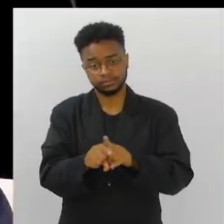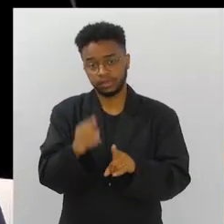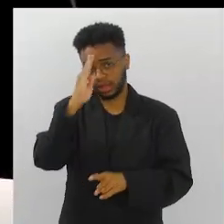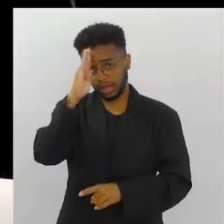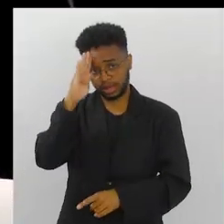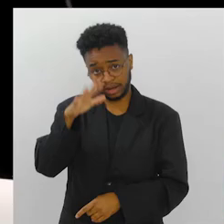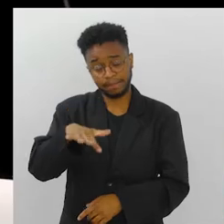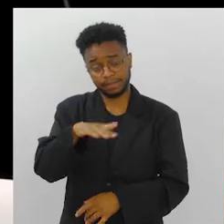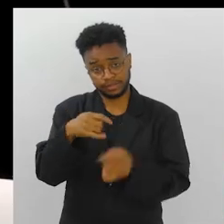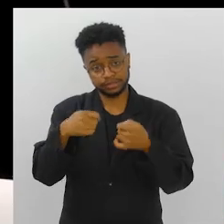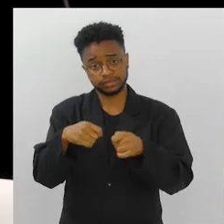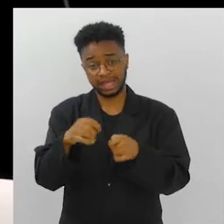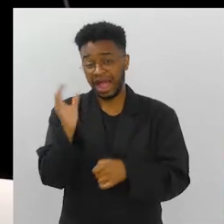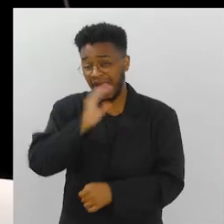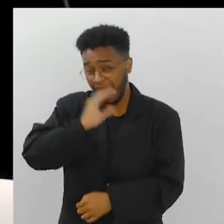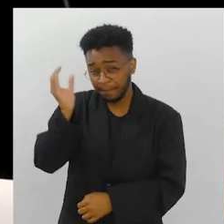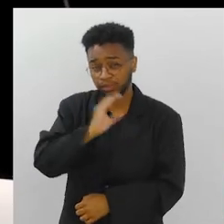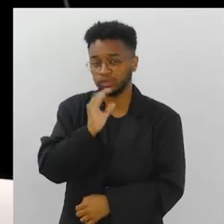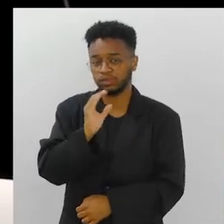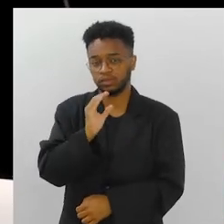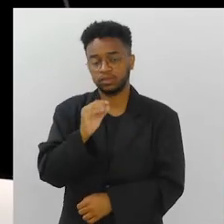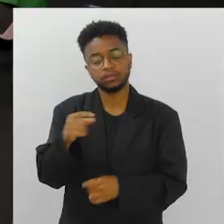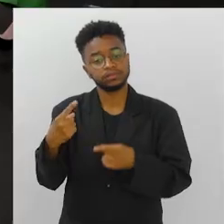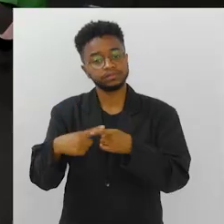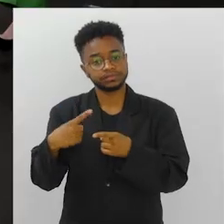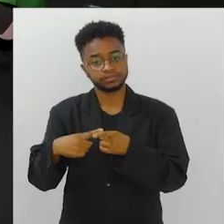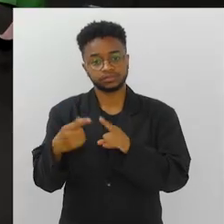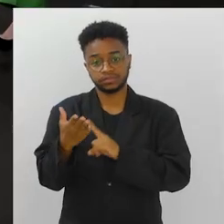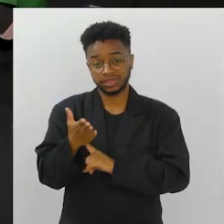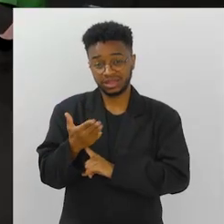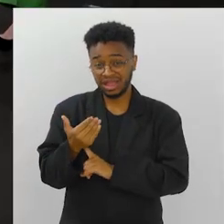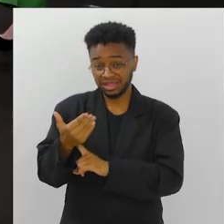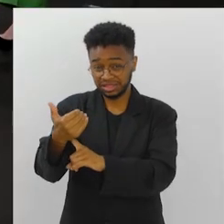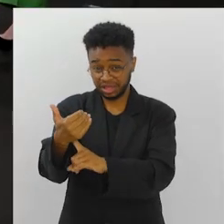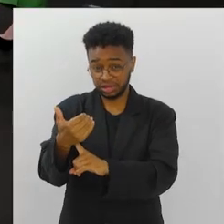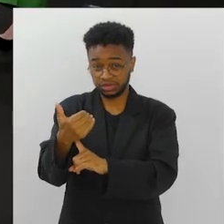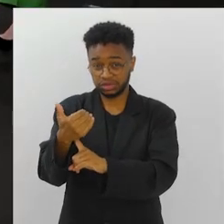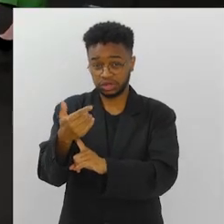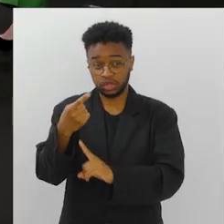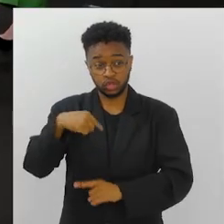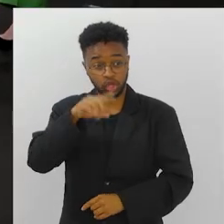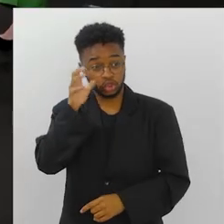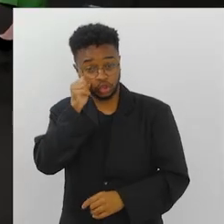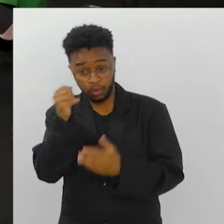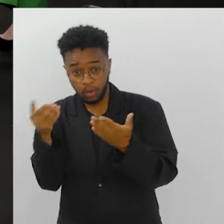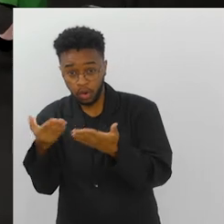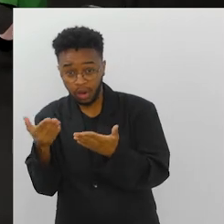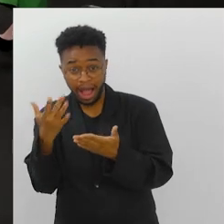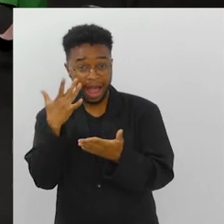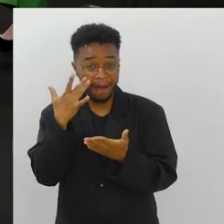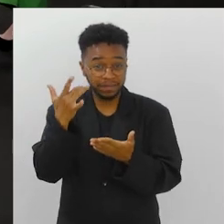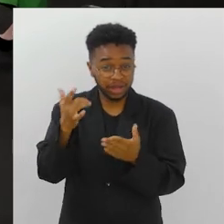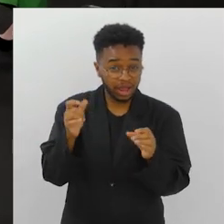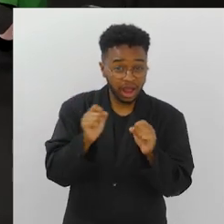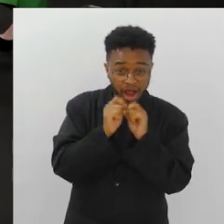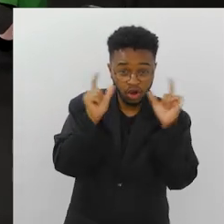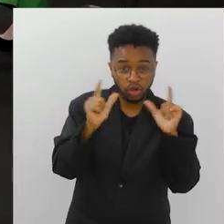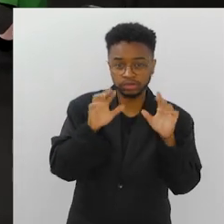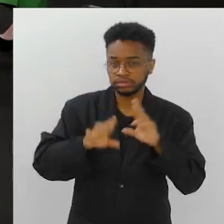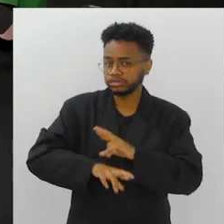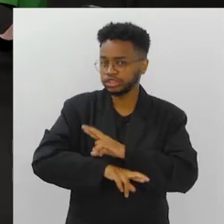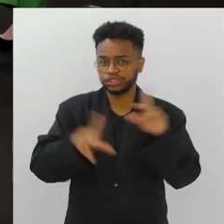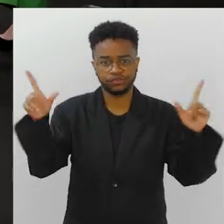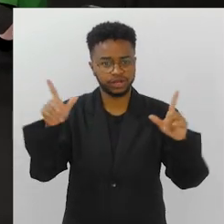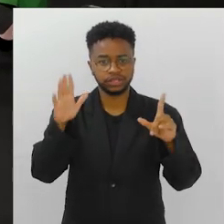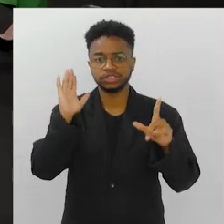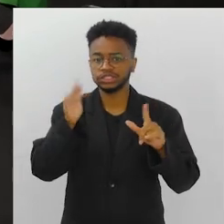A própria academia vai ter que se readaptar. E de forma rápida, porque, como a tecnologia, a gente dorme com a tecnologia, quando a gente acorda